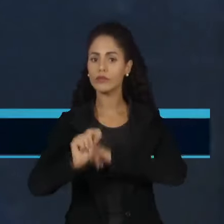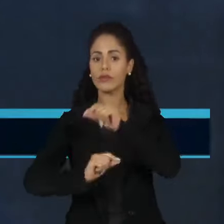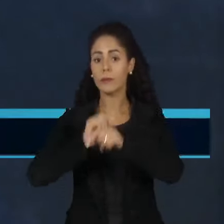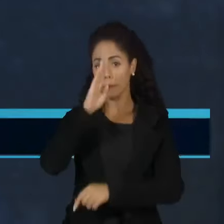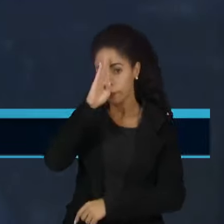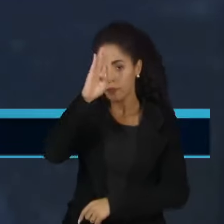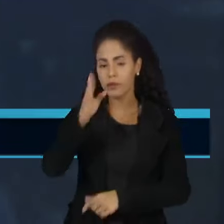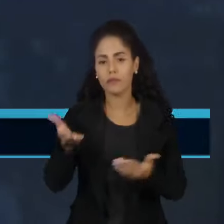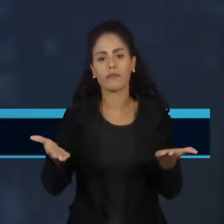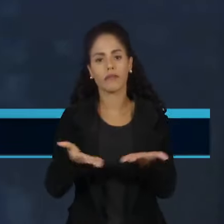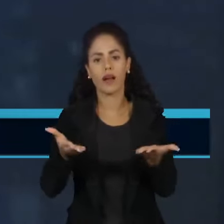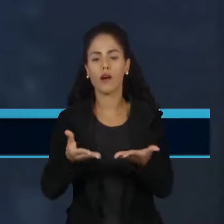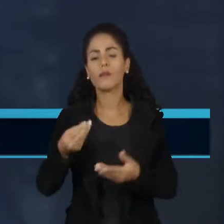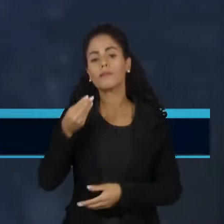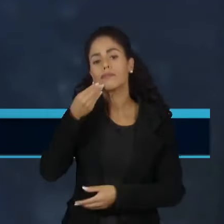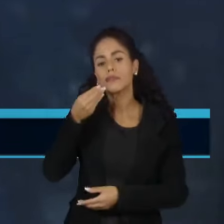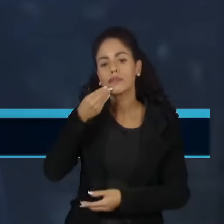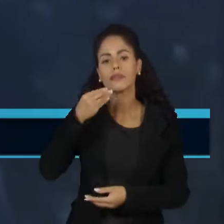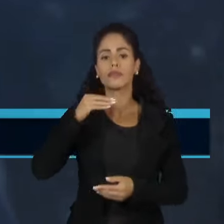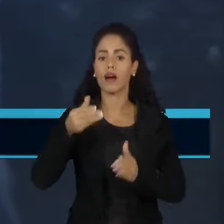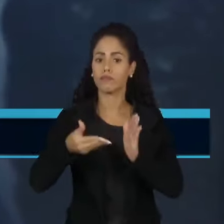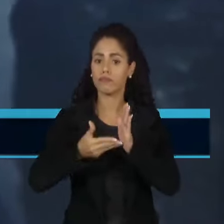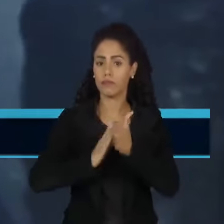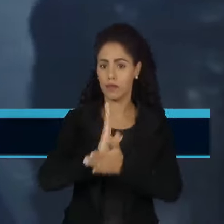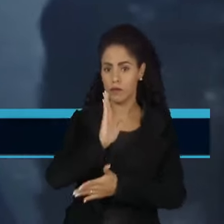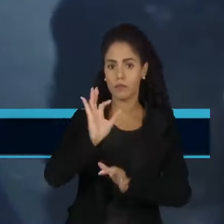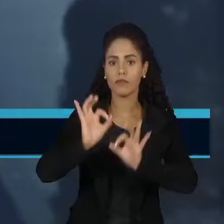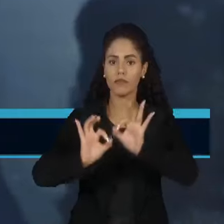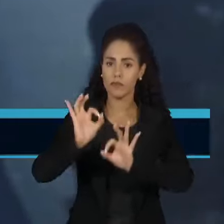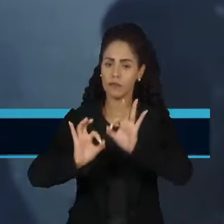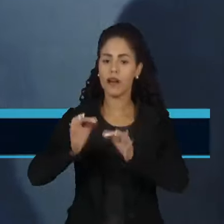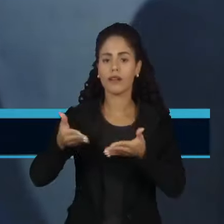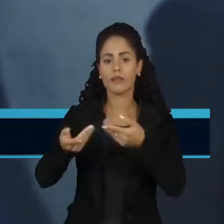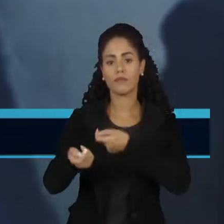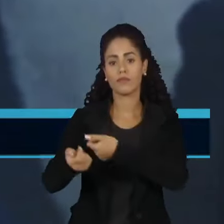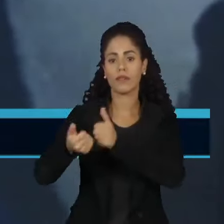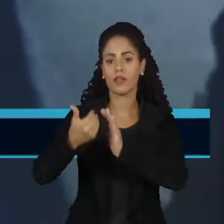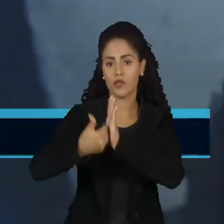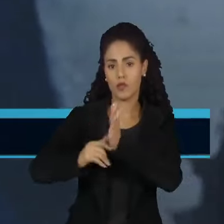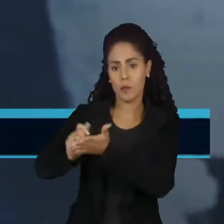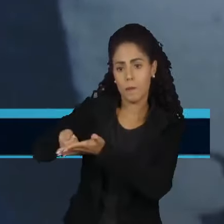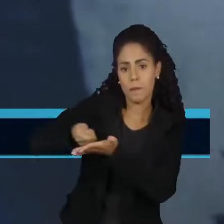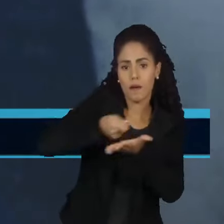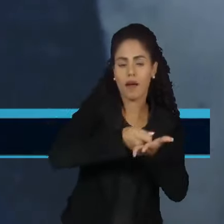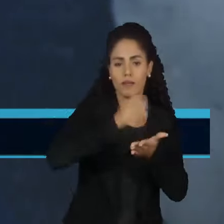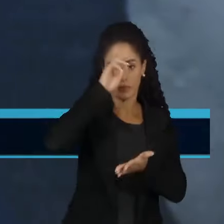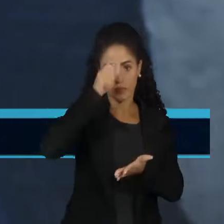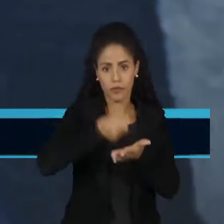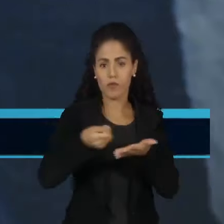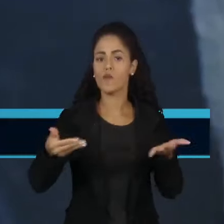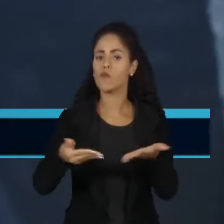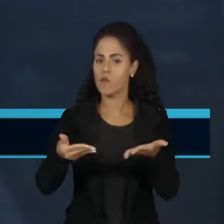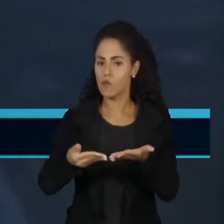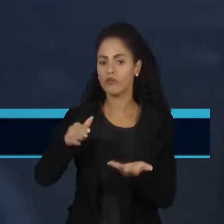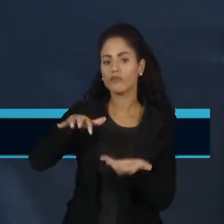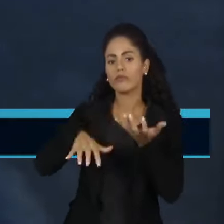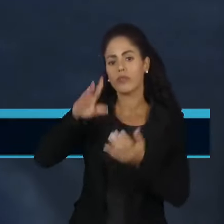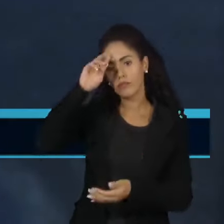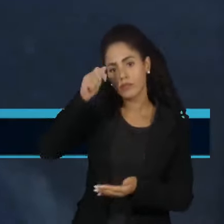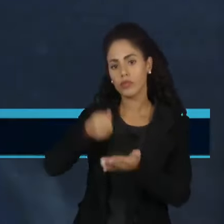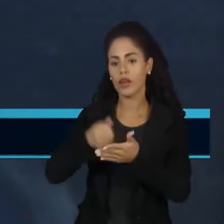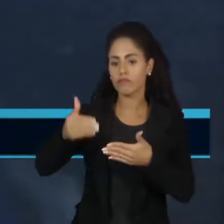principais entraves para que o Congresso aprove as regras da reoneração da folha de pagamento, decisão que hoje o Congresso decidiu